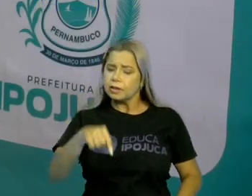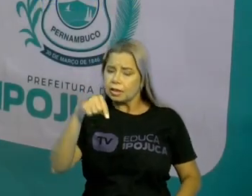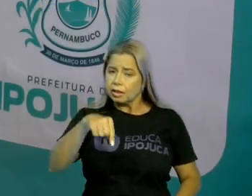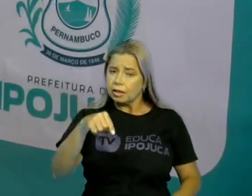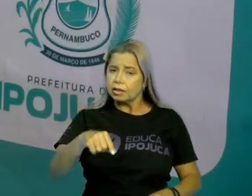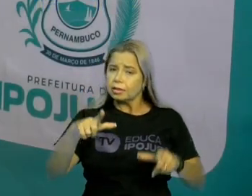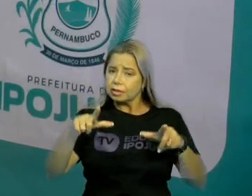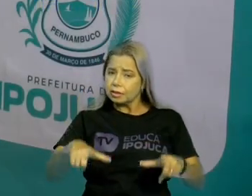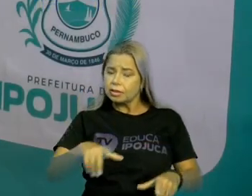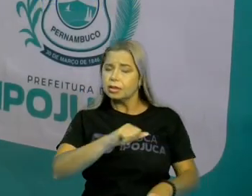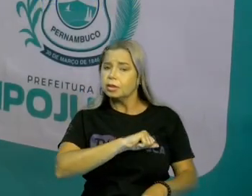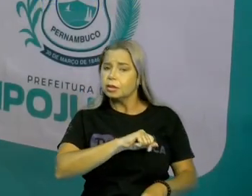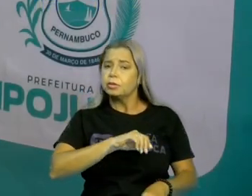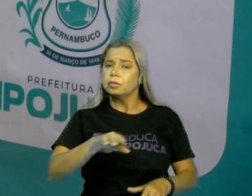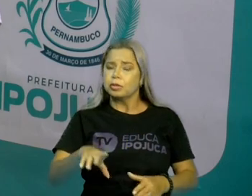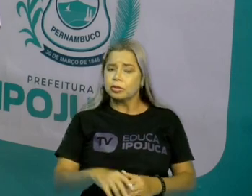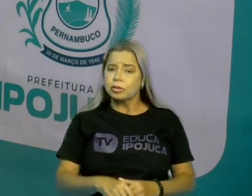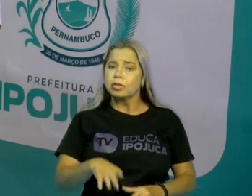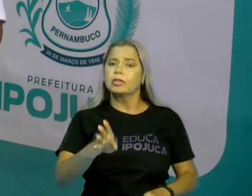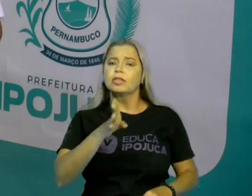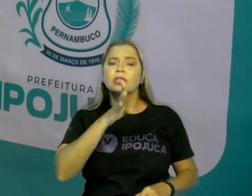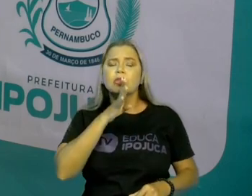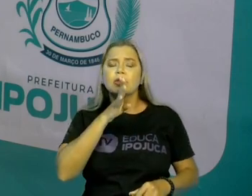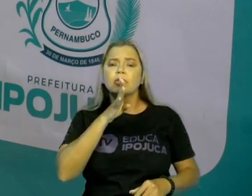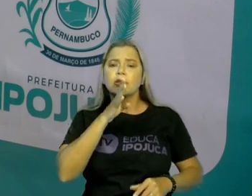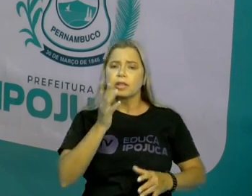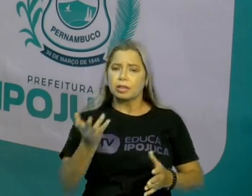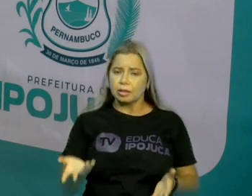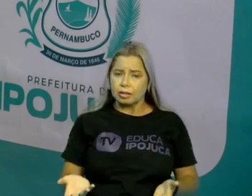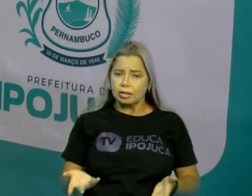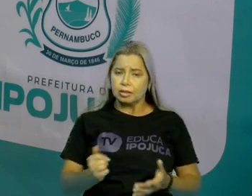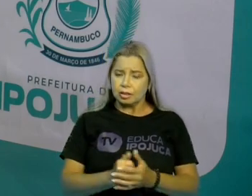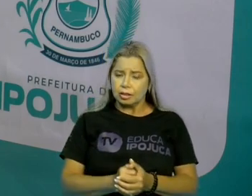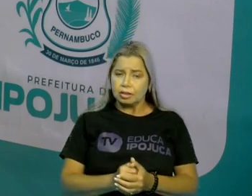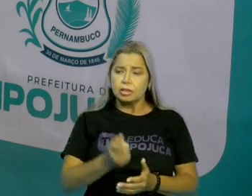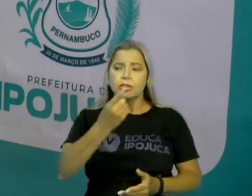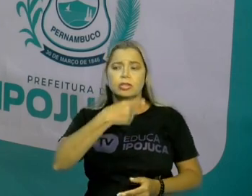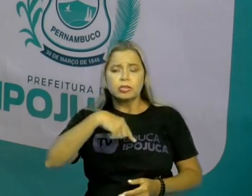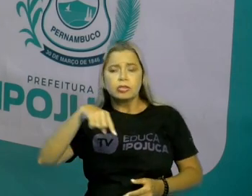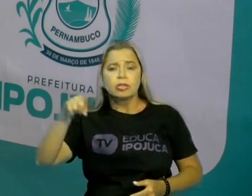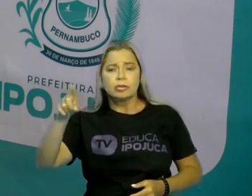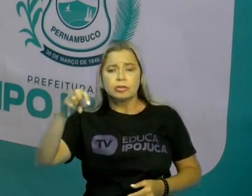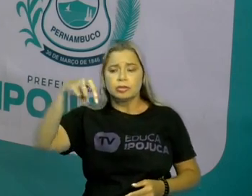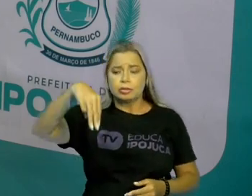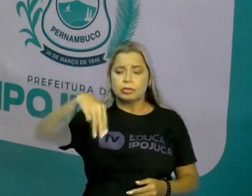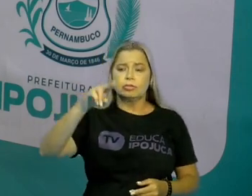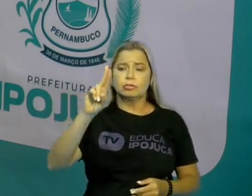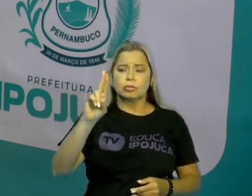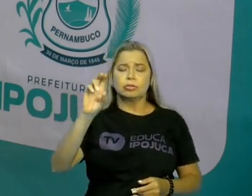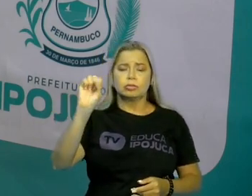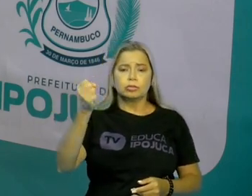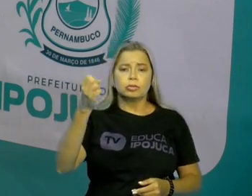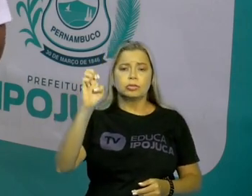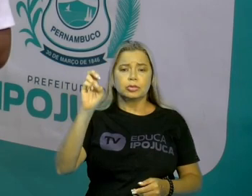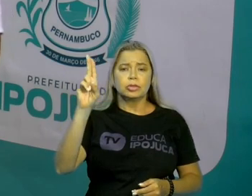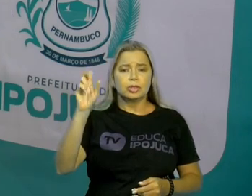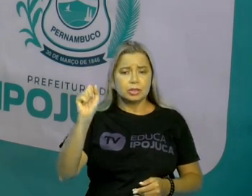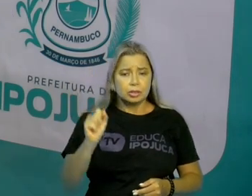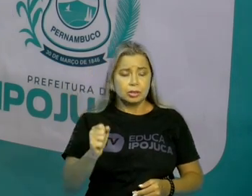ou ter contato com essas esculturas ou com os museus do Ipojuca ou com algum artista do Ipojuca?